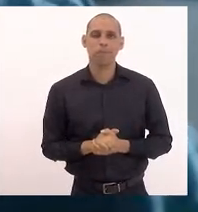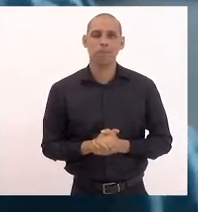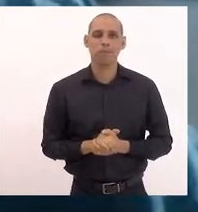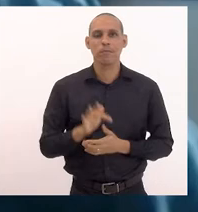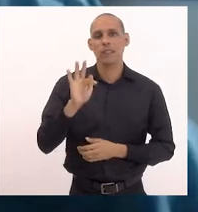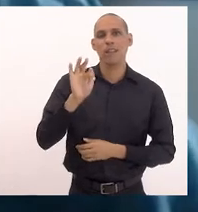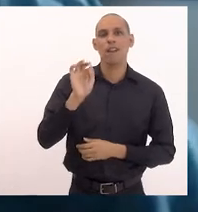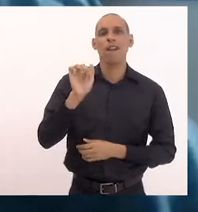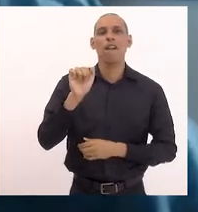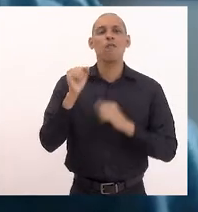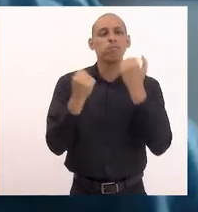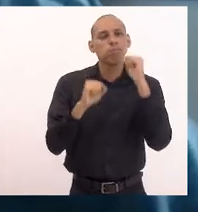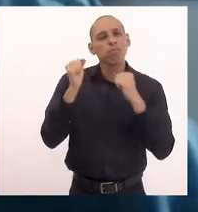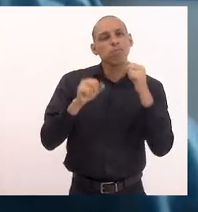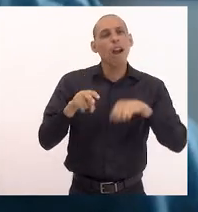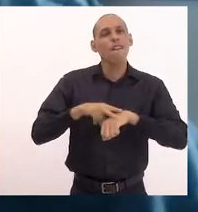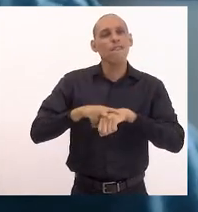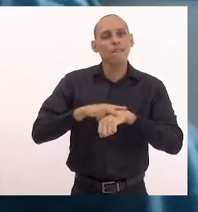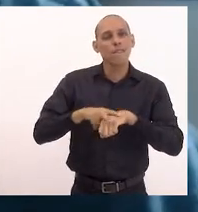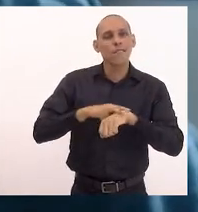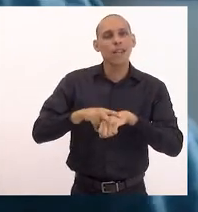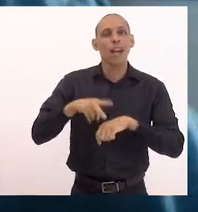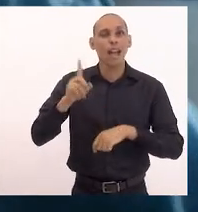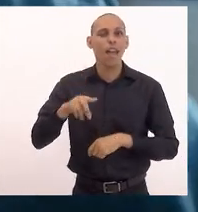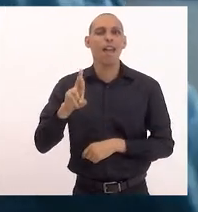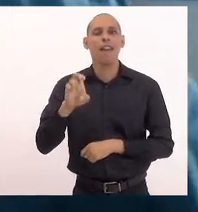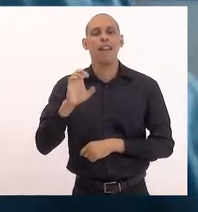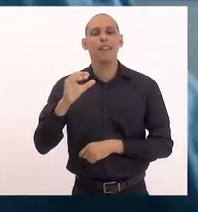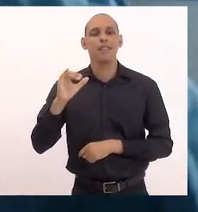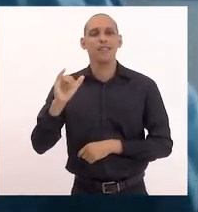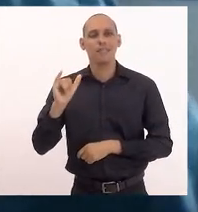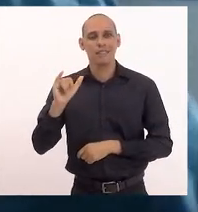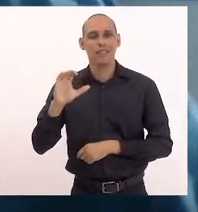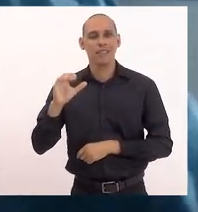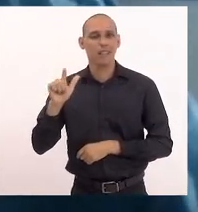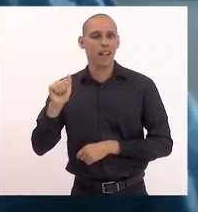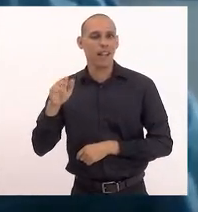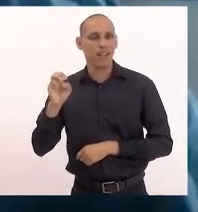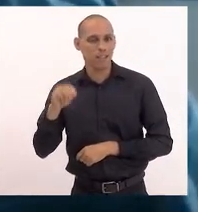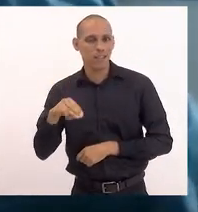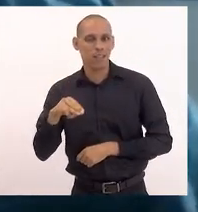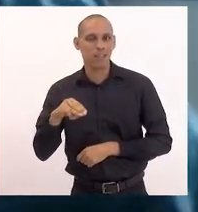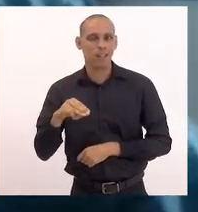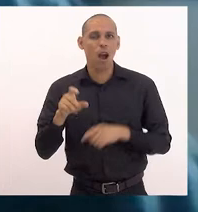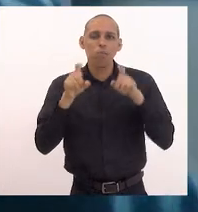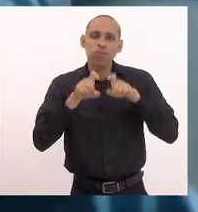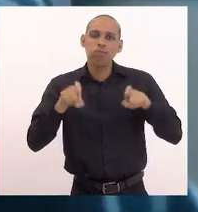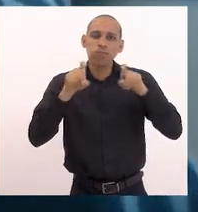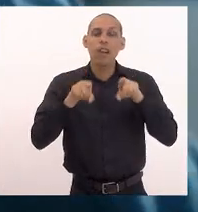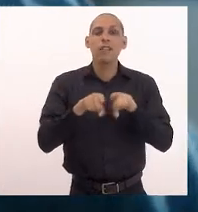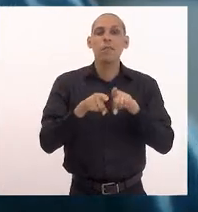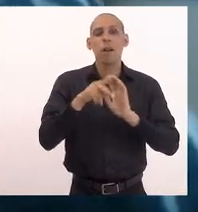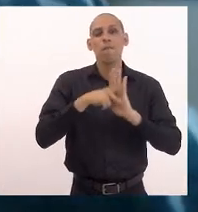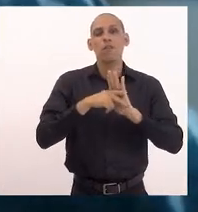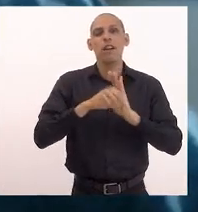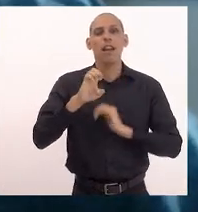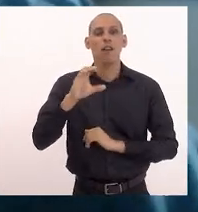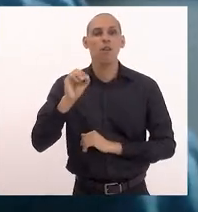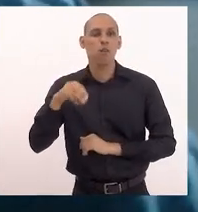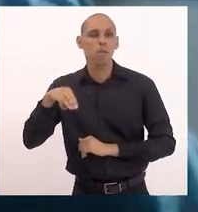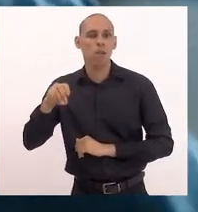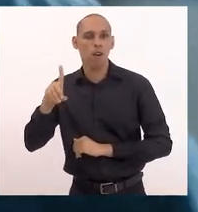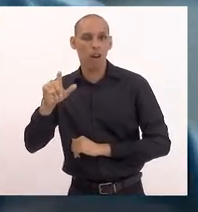verde de reciclagem de computadores, o projeto Eco Moda, criando empregos,